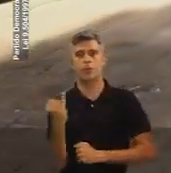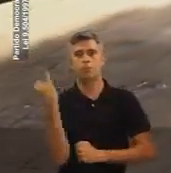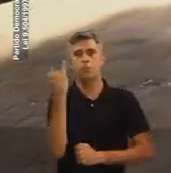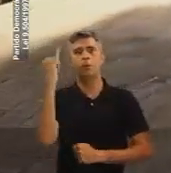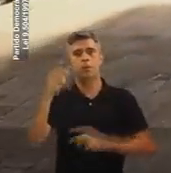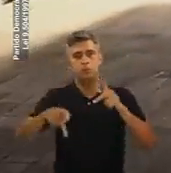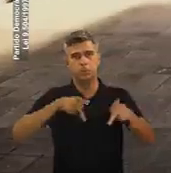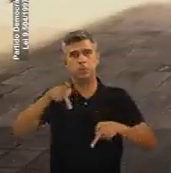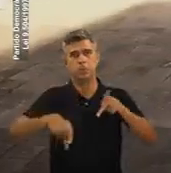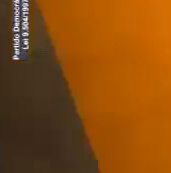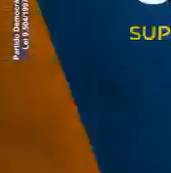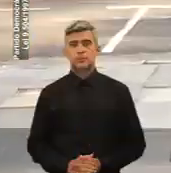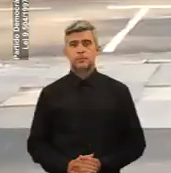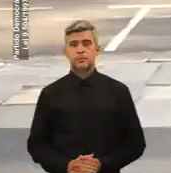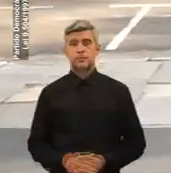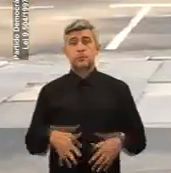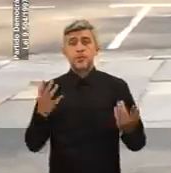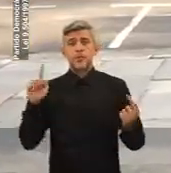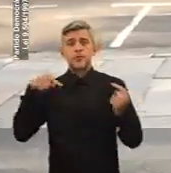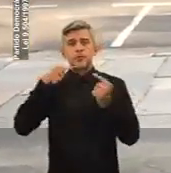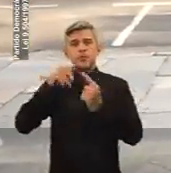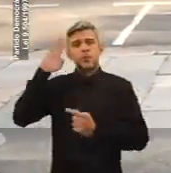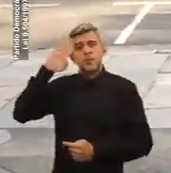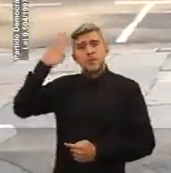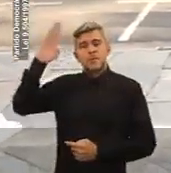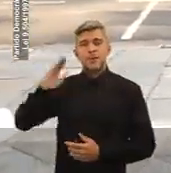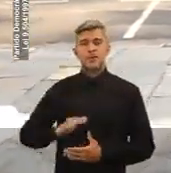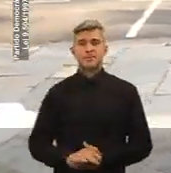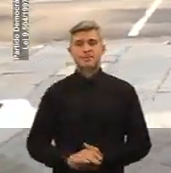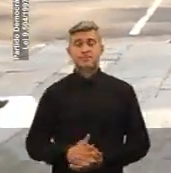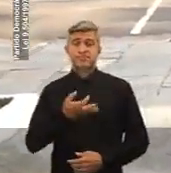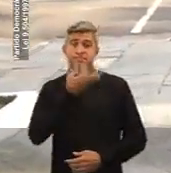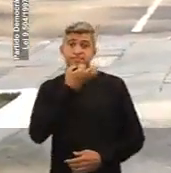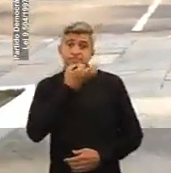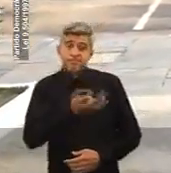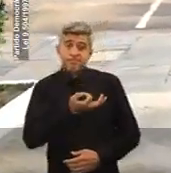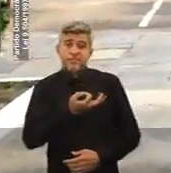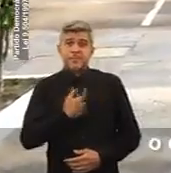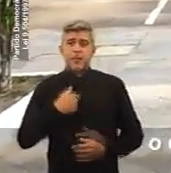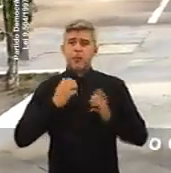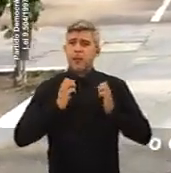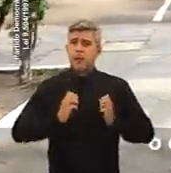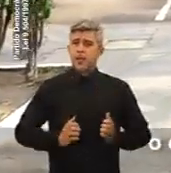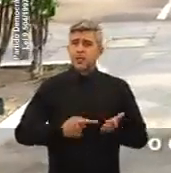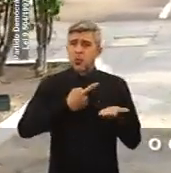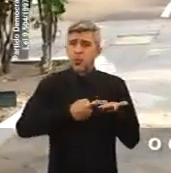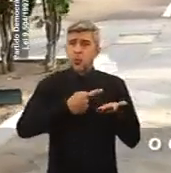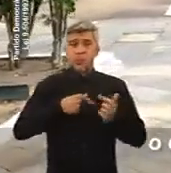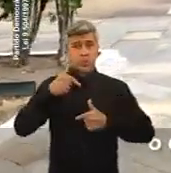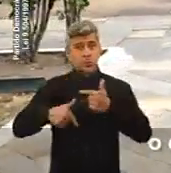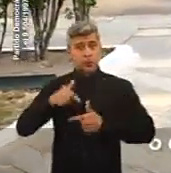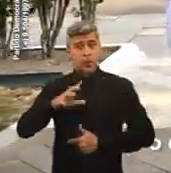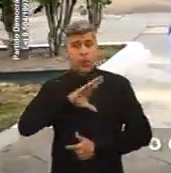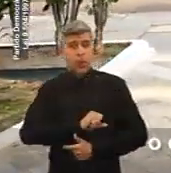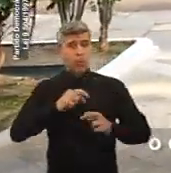fato é importante para a população. Quais são os seus princípios fundamentais? Para mim, a honra, o compromisso e trabalho,